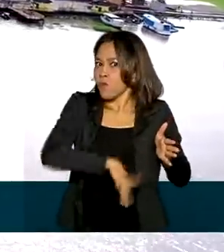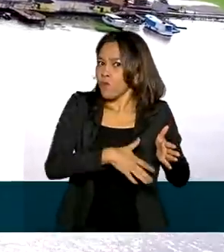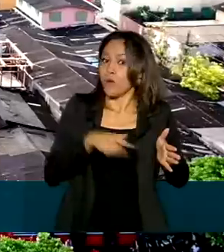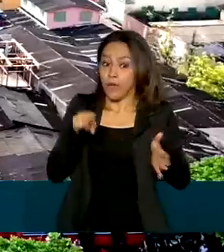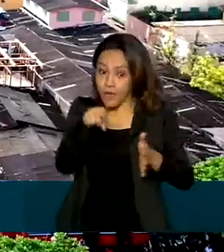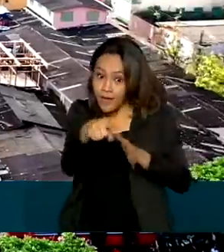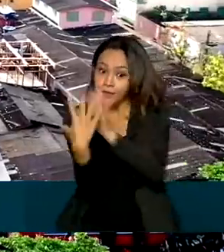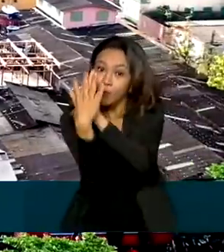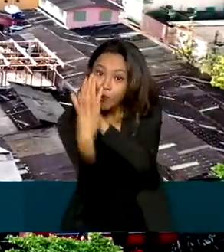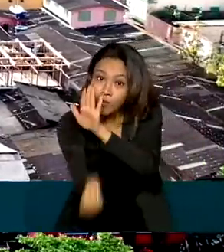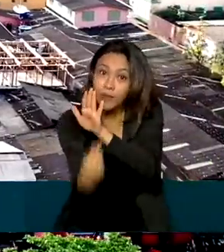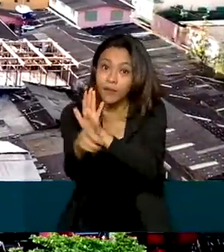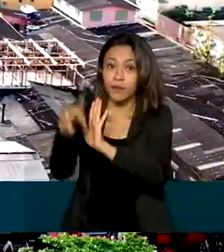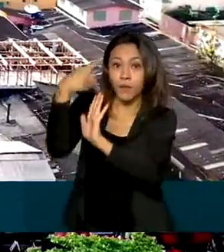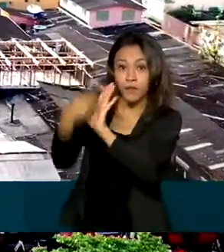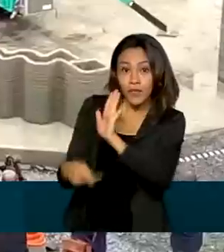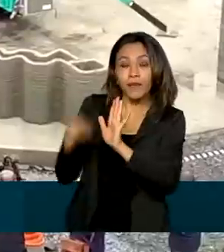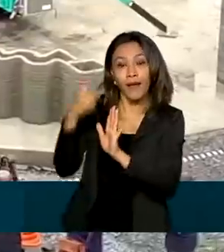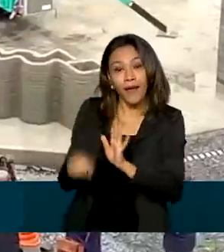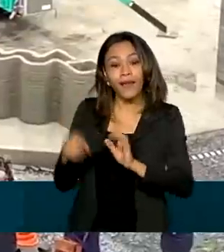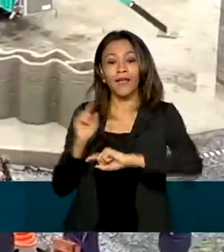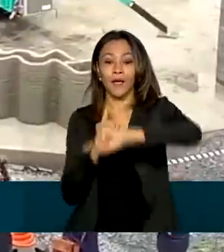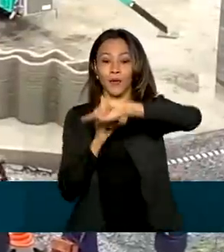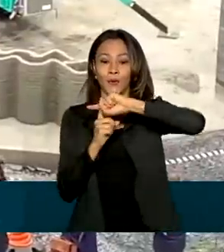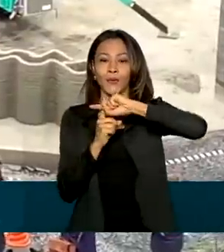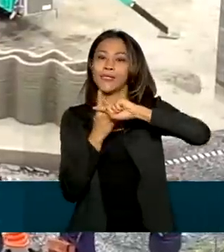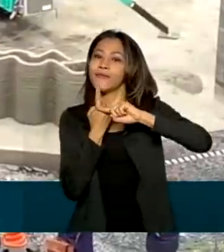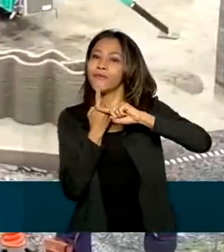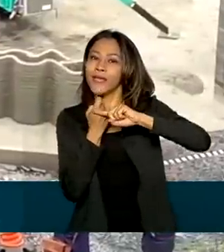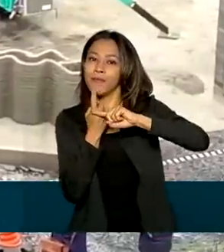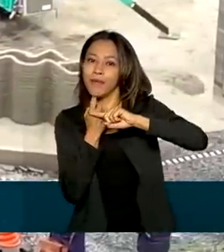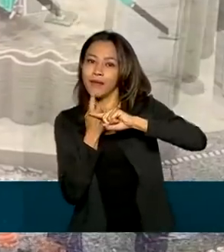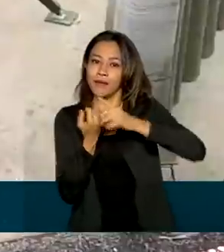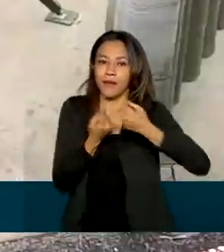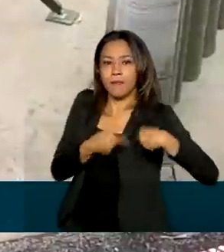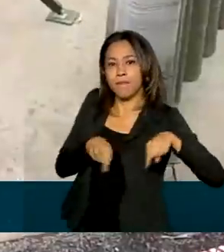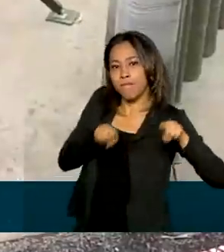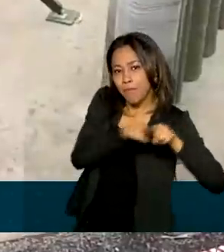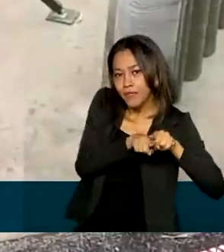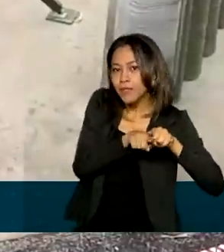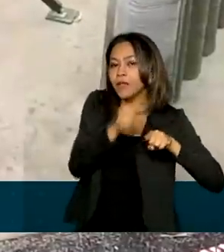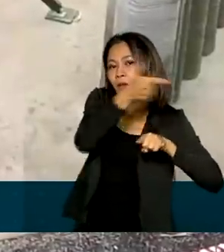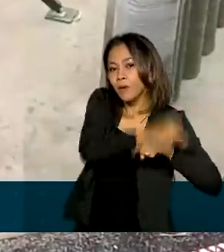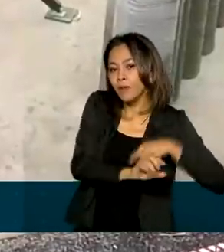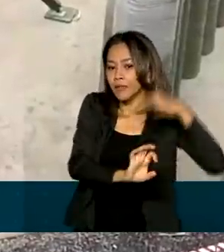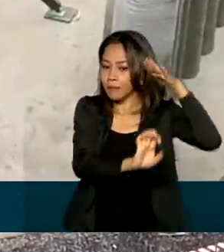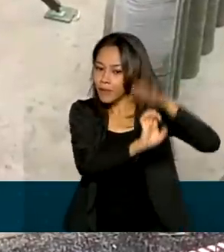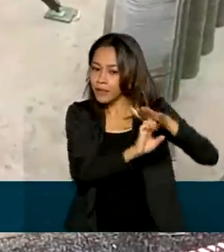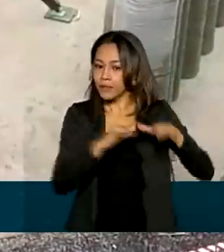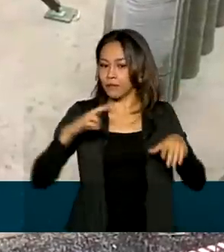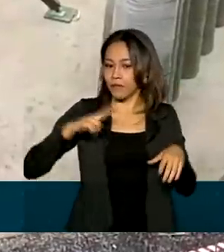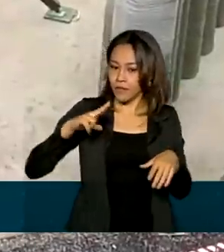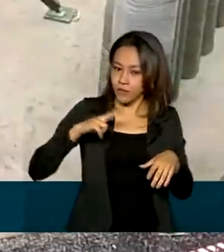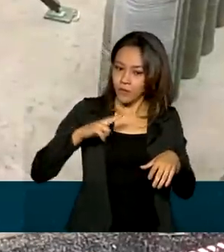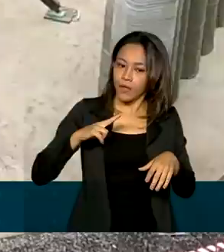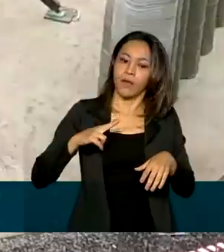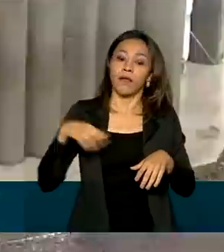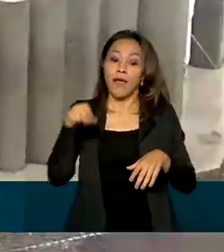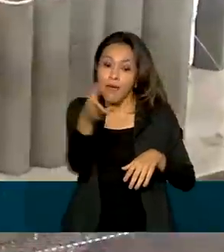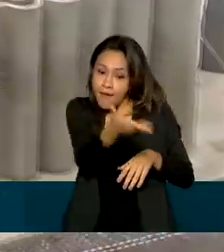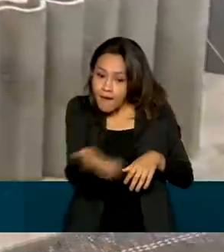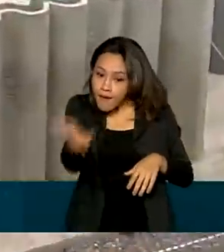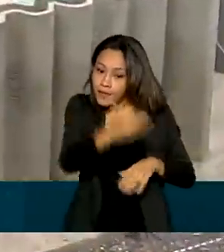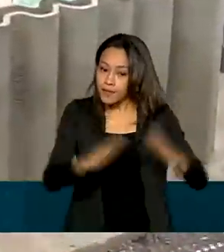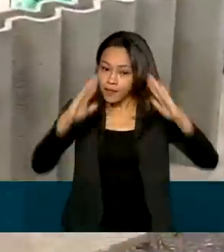vitrine. O projeto é da Cruz Vermelha Brasileira, em parceria com uma construtora privada. A impressão das